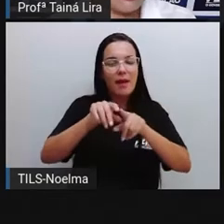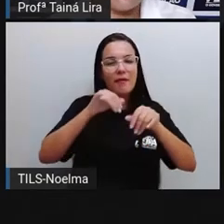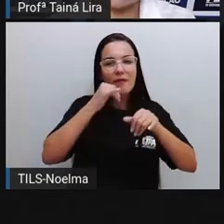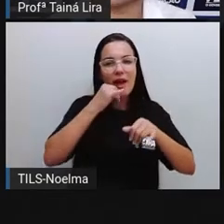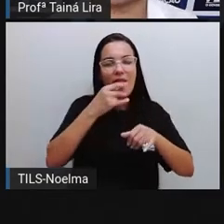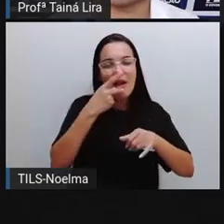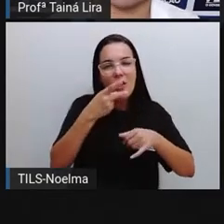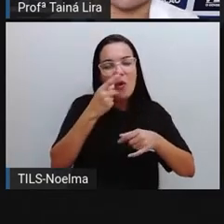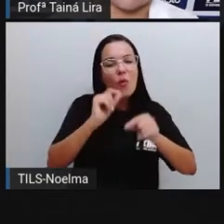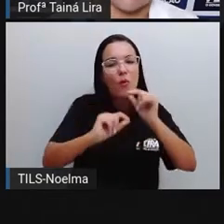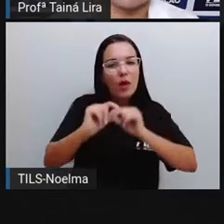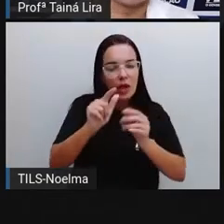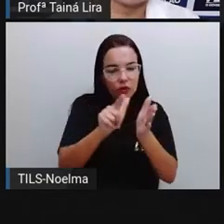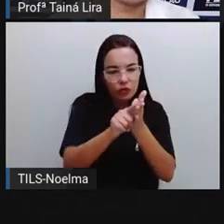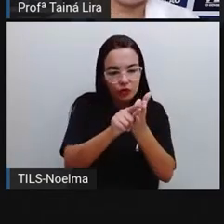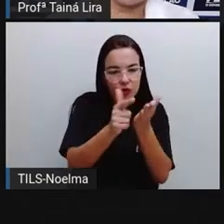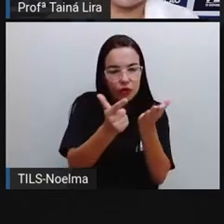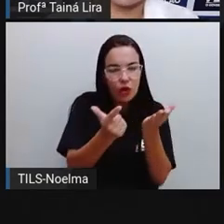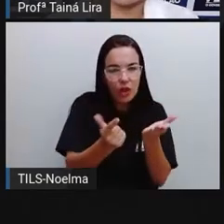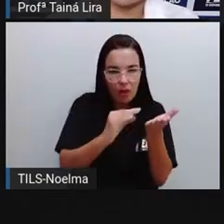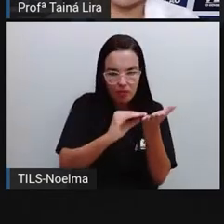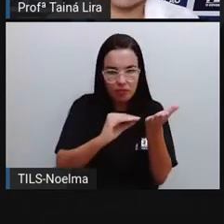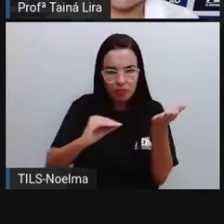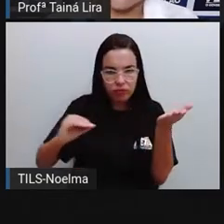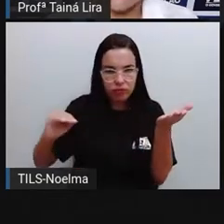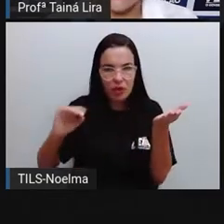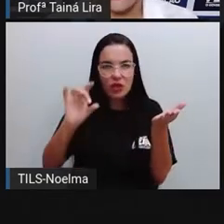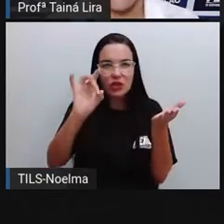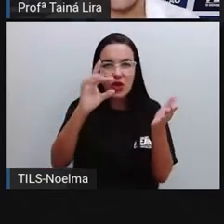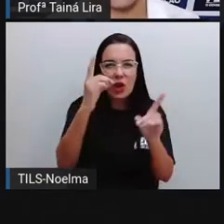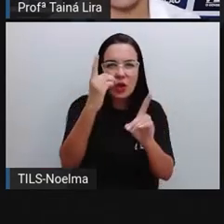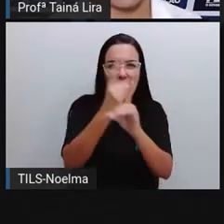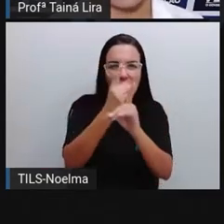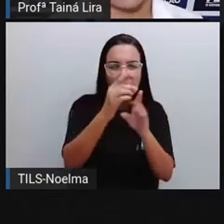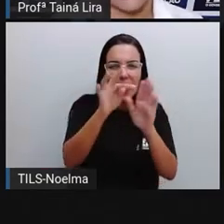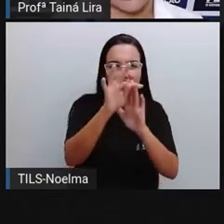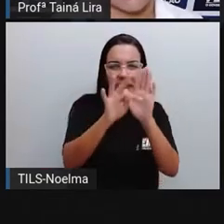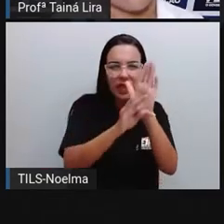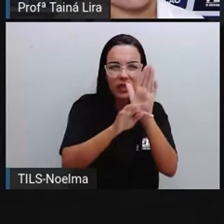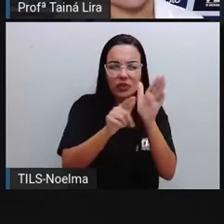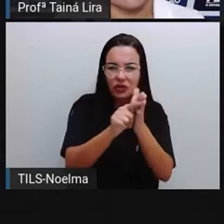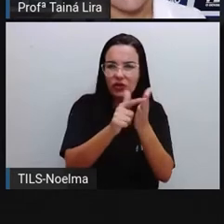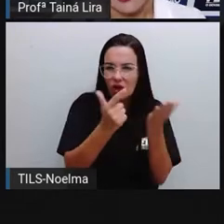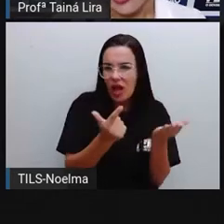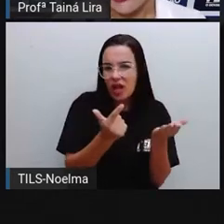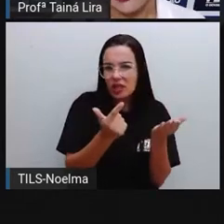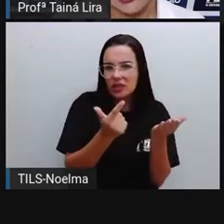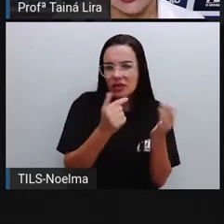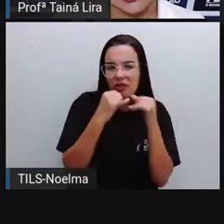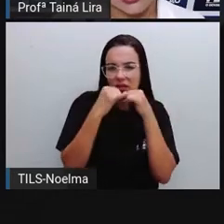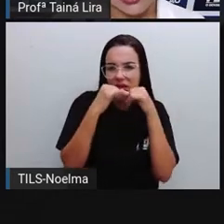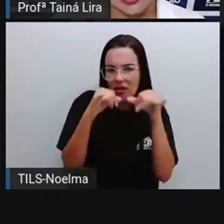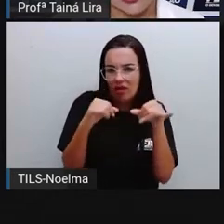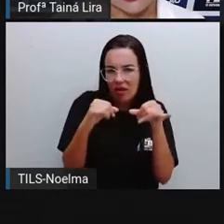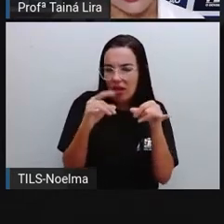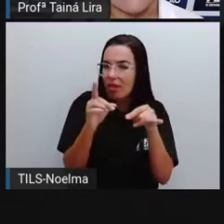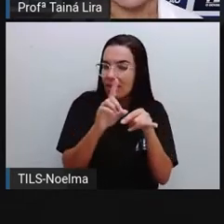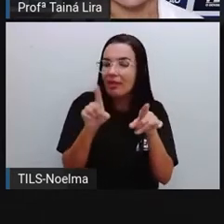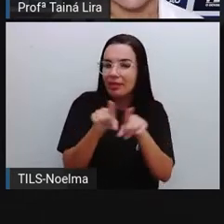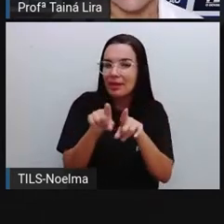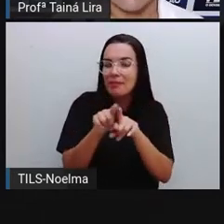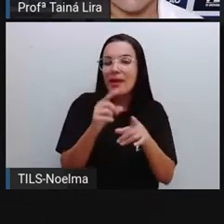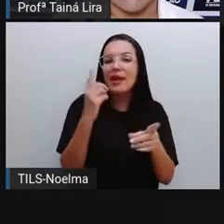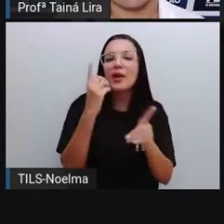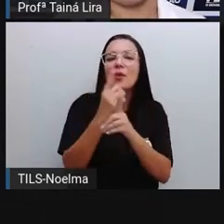impresso a gente não encontra somente textos jornalísticos, a gente encontra também outros tipos de textos, tá?